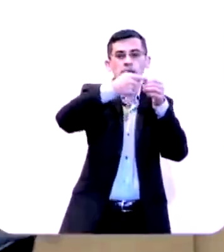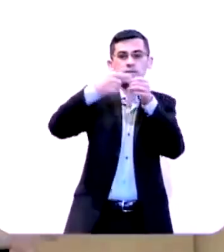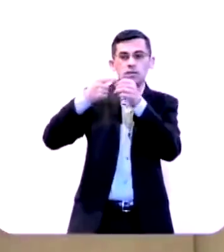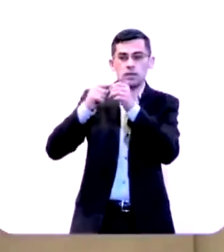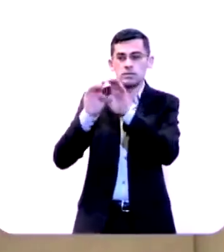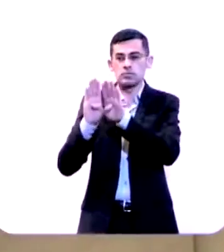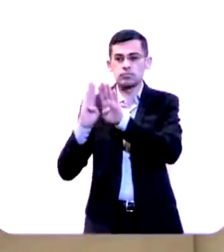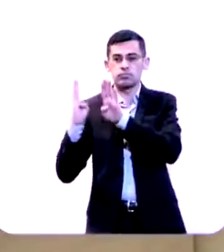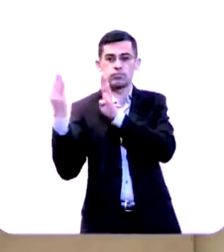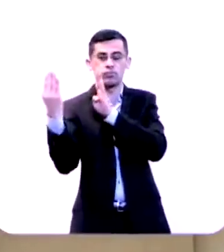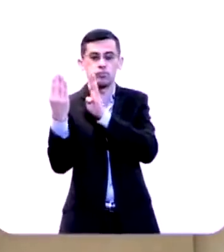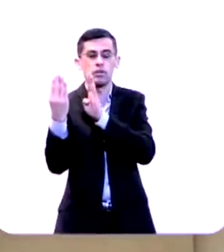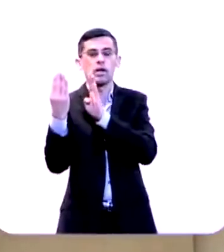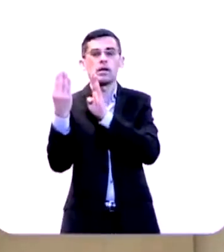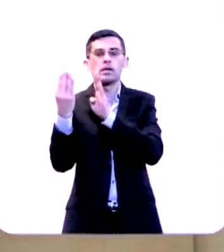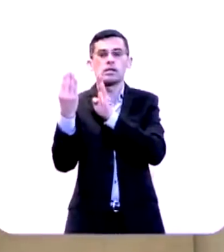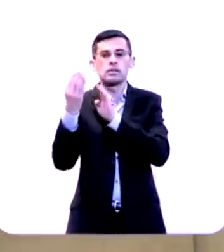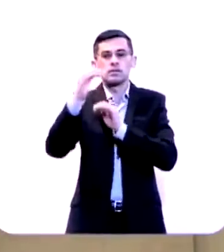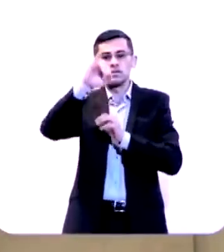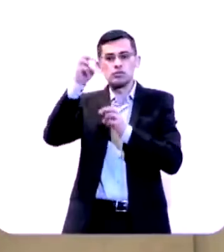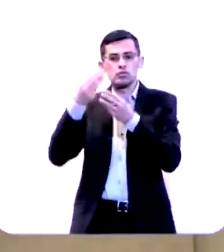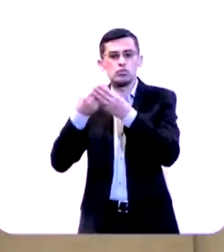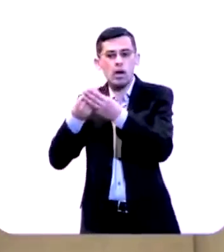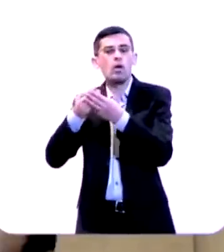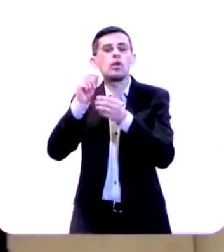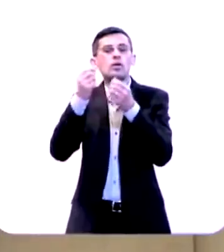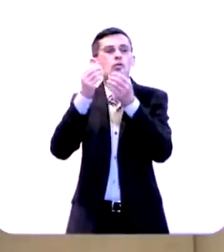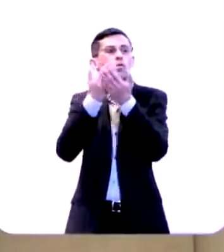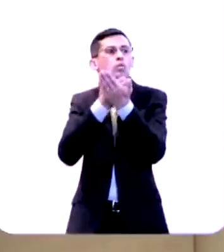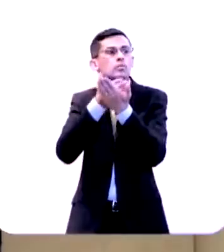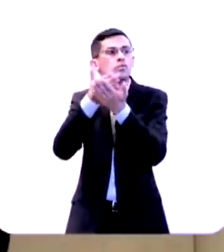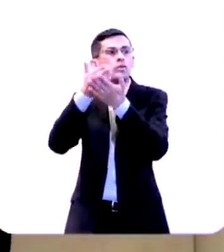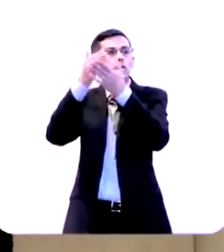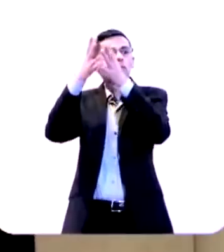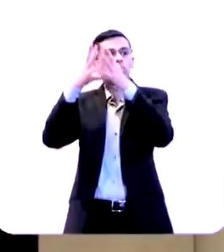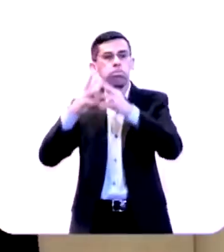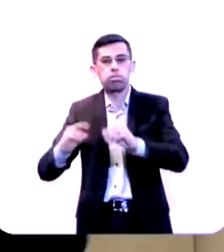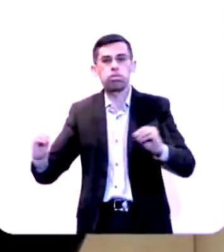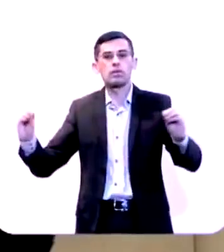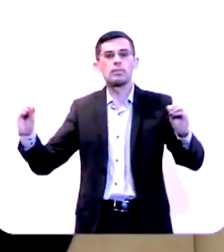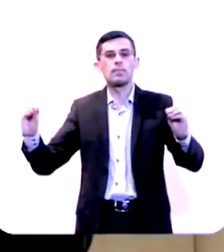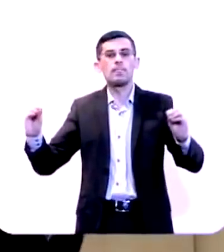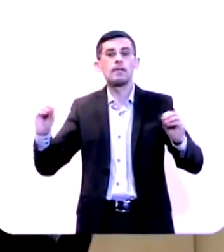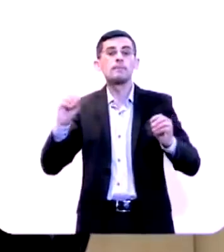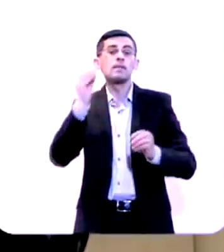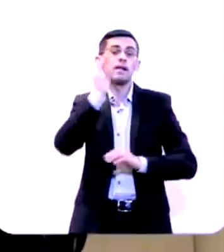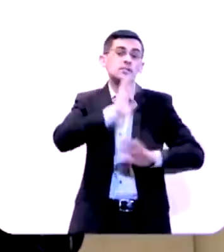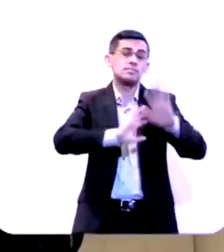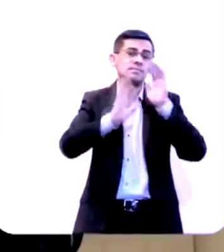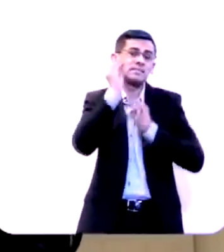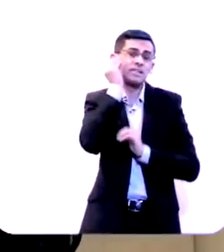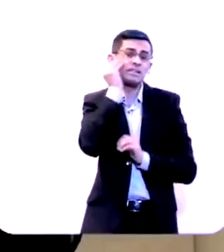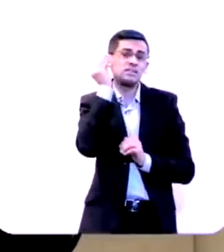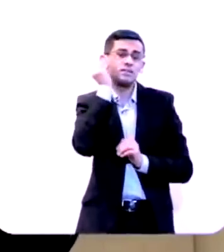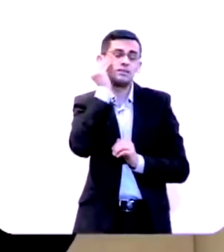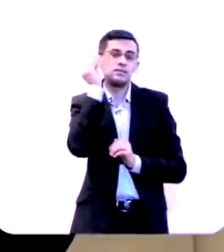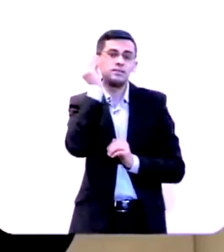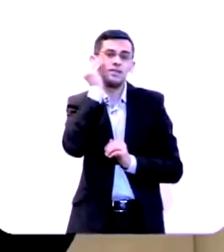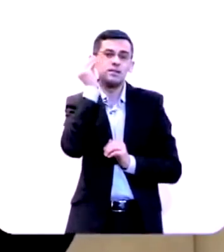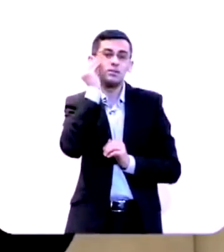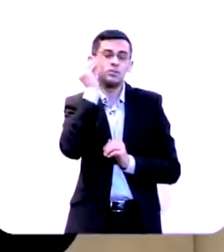fortificadas de Judá começaram a cair uma a uma. E, numa tentativa de